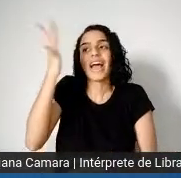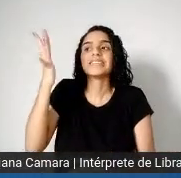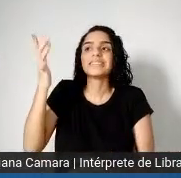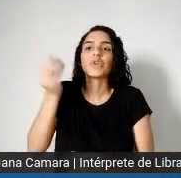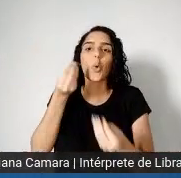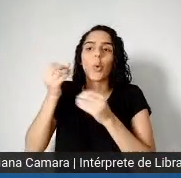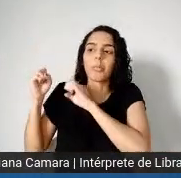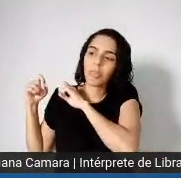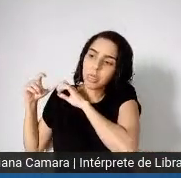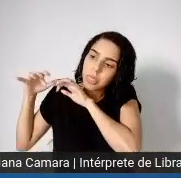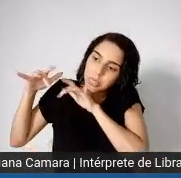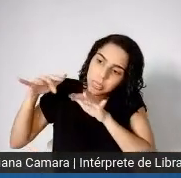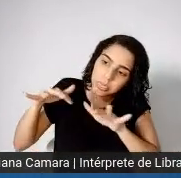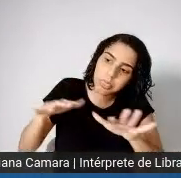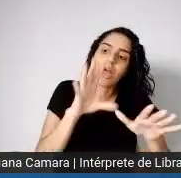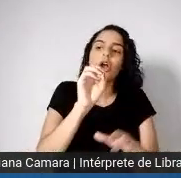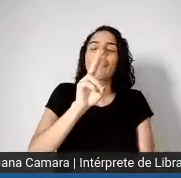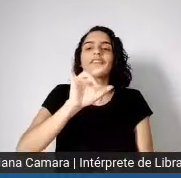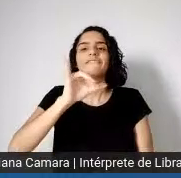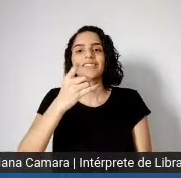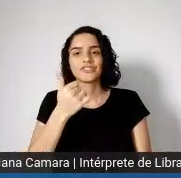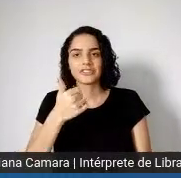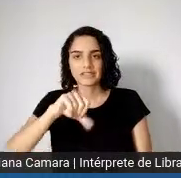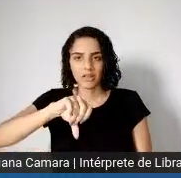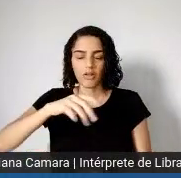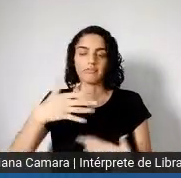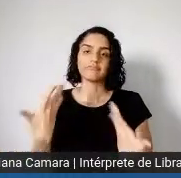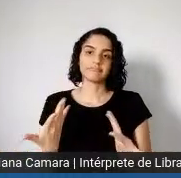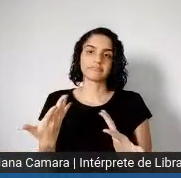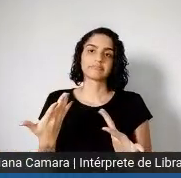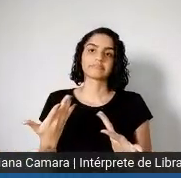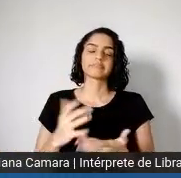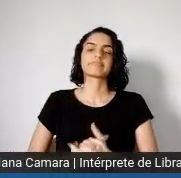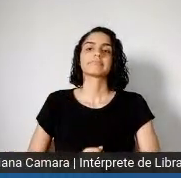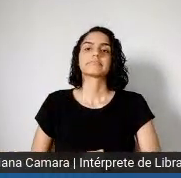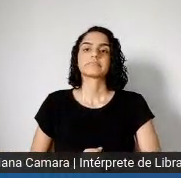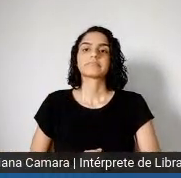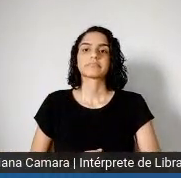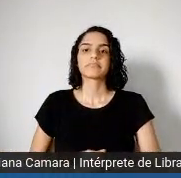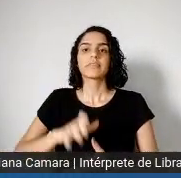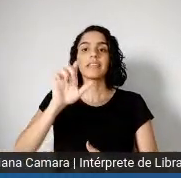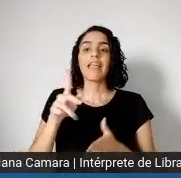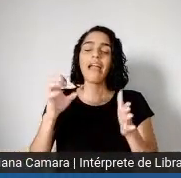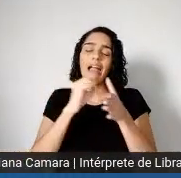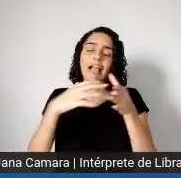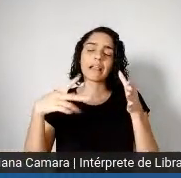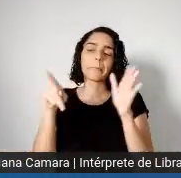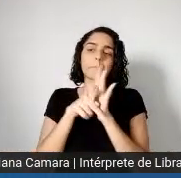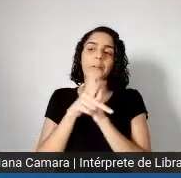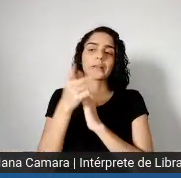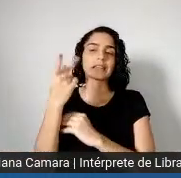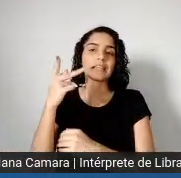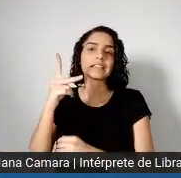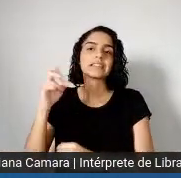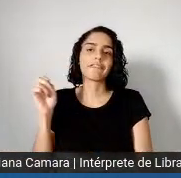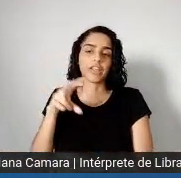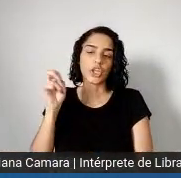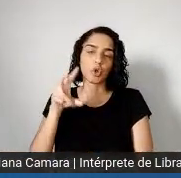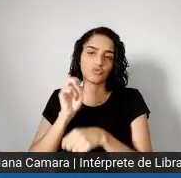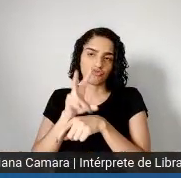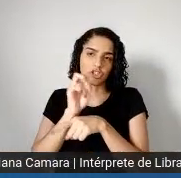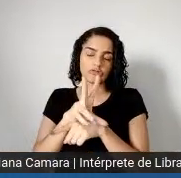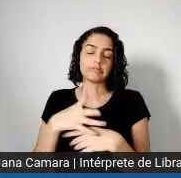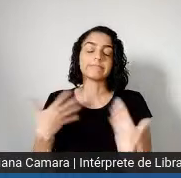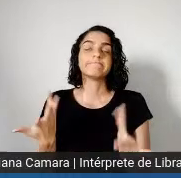pandemia com as, com, de um agente infeccioso com as características desse vírus, o vírus do SARS-CoV-2. E ele